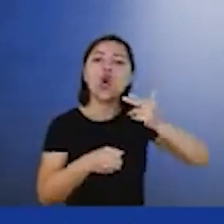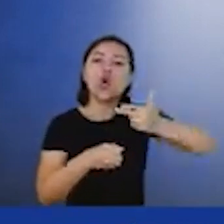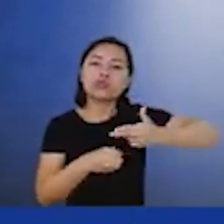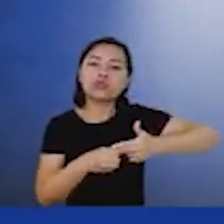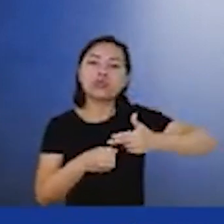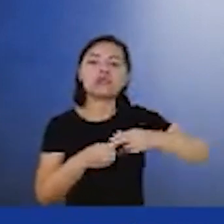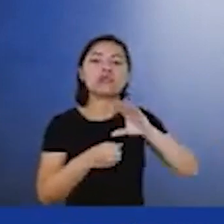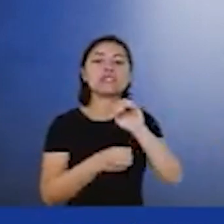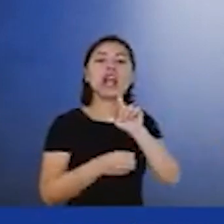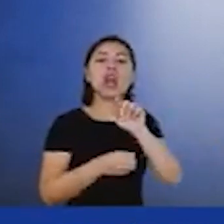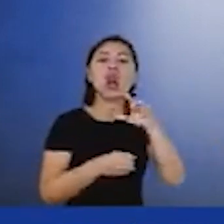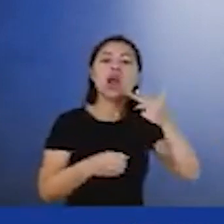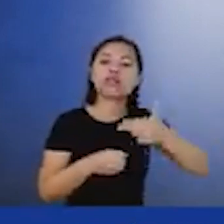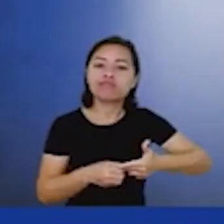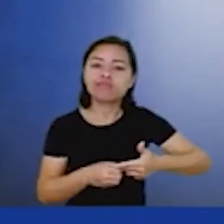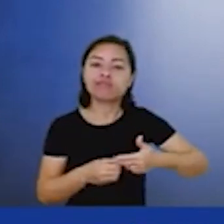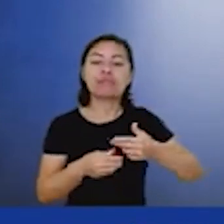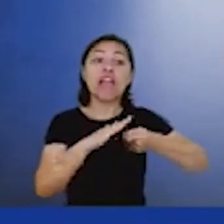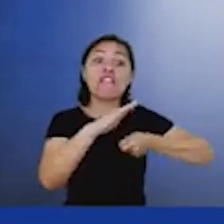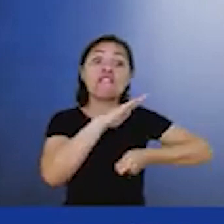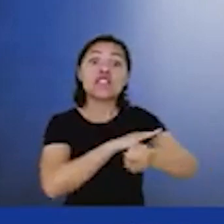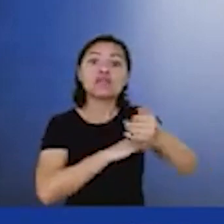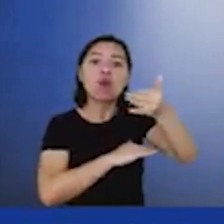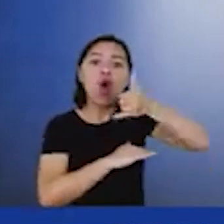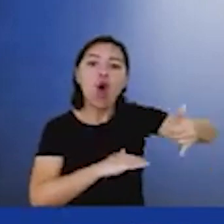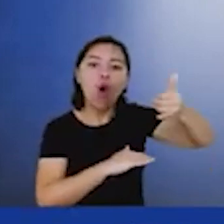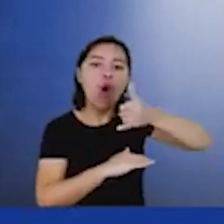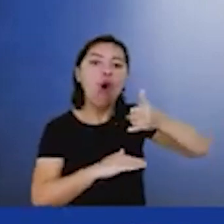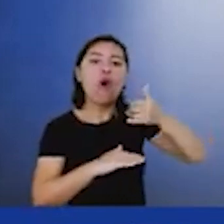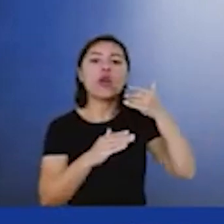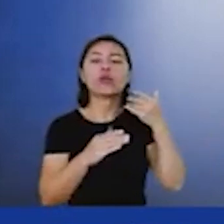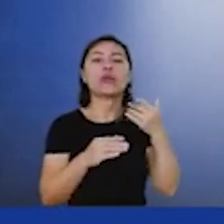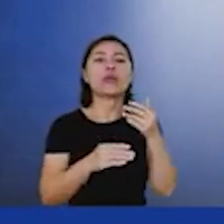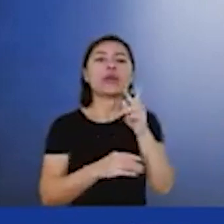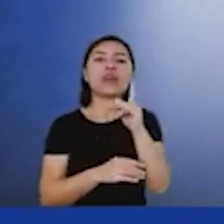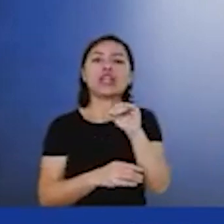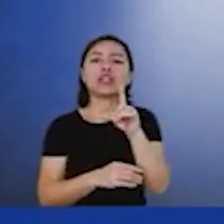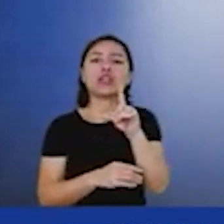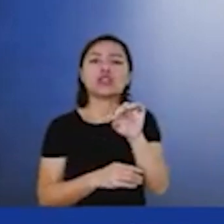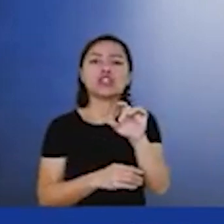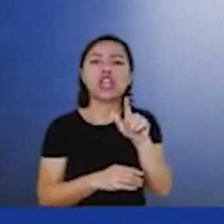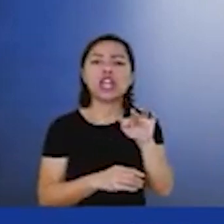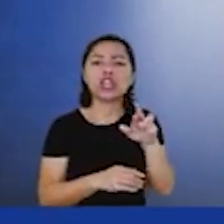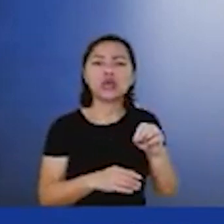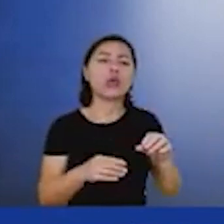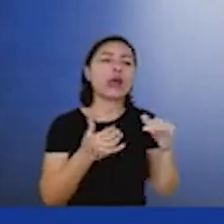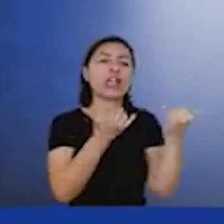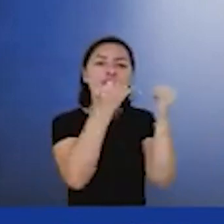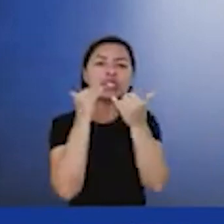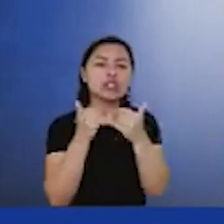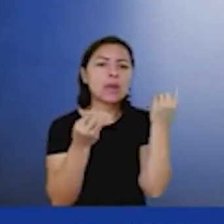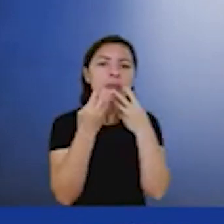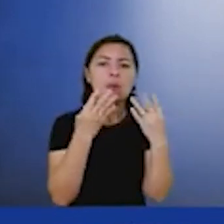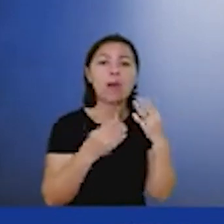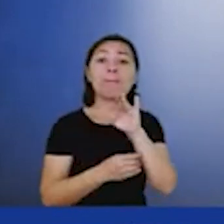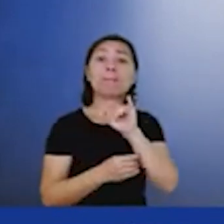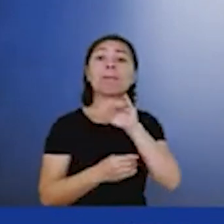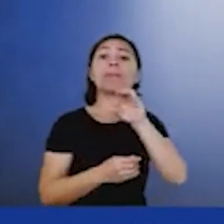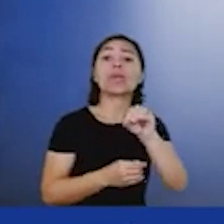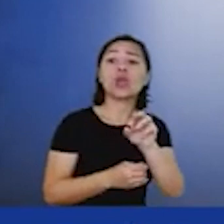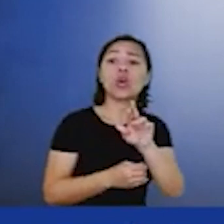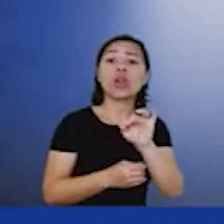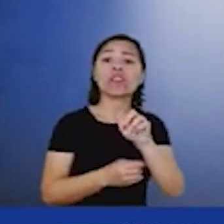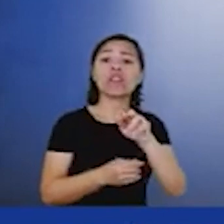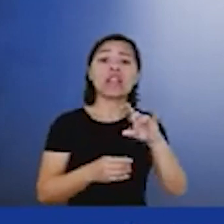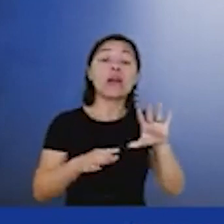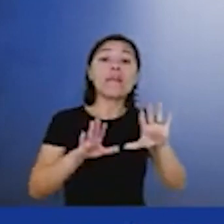combustíveis que sejam investimentos em óleo offshore que seja hidrogênio que seja eficiência energética que sejam biorefinarias mas que